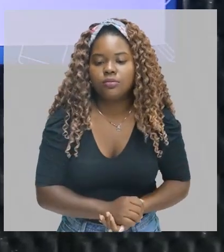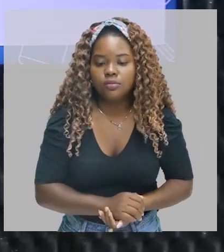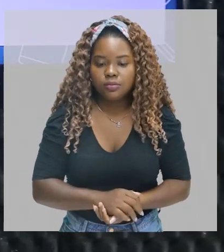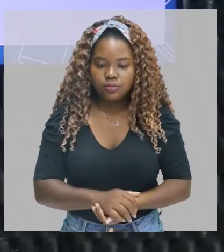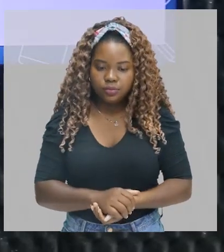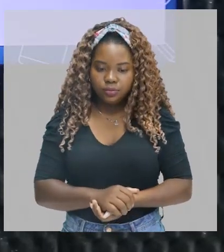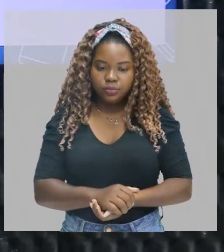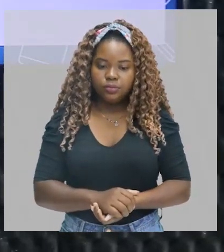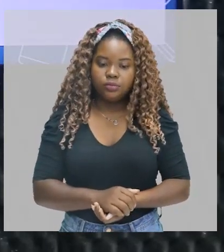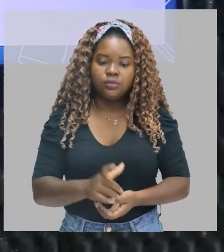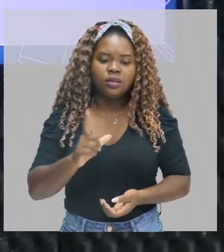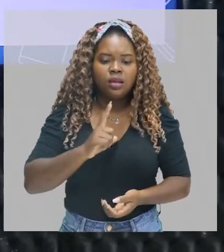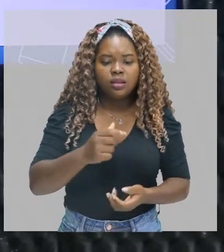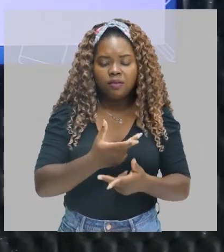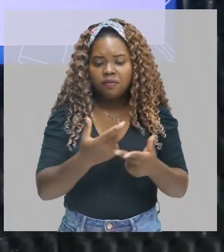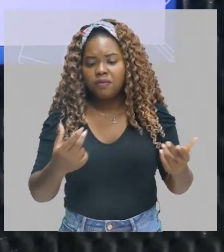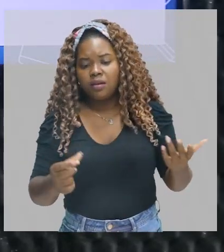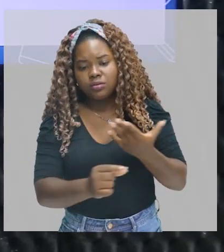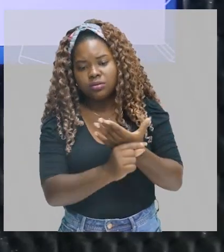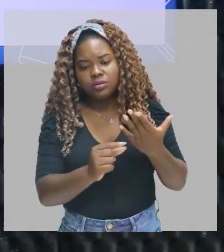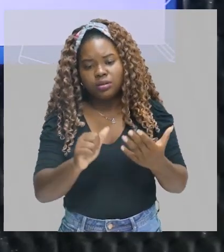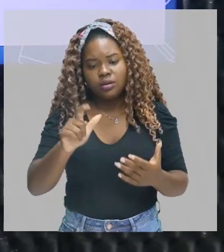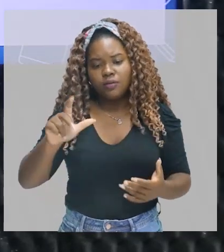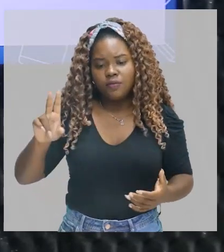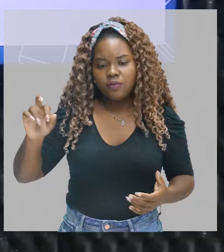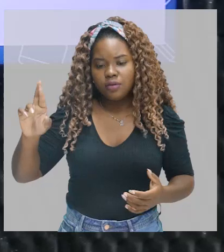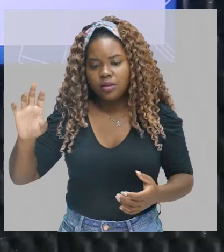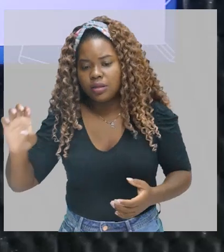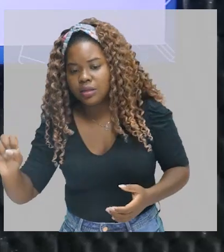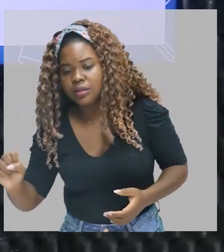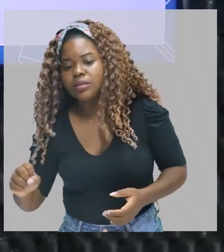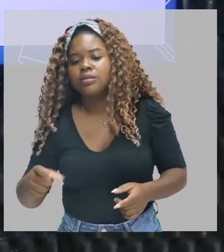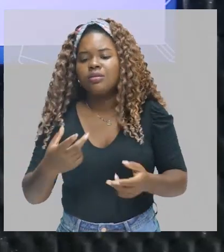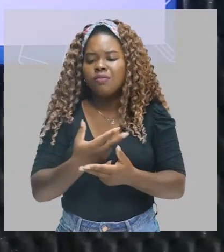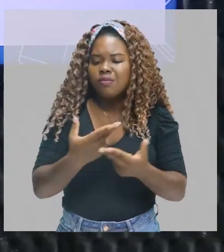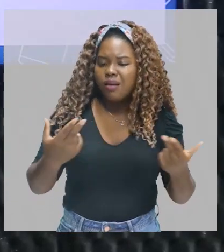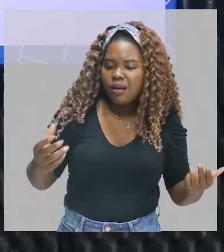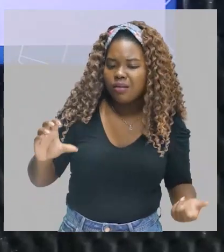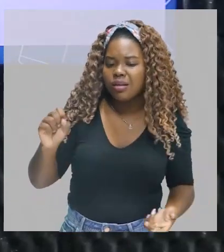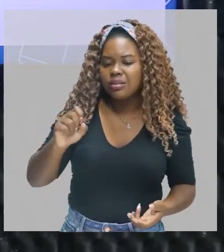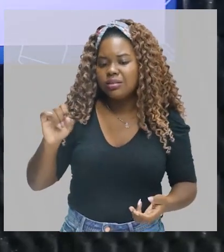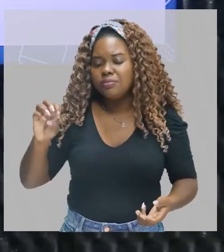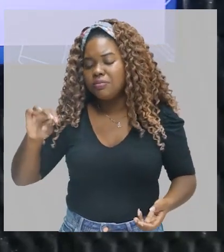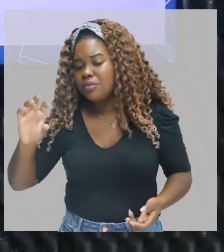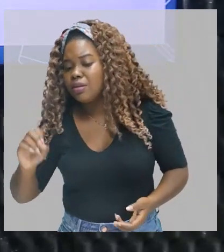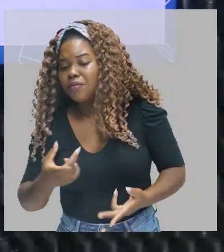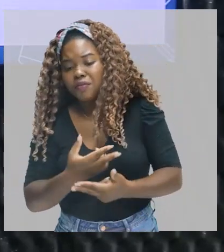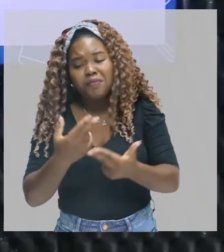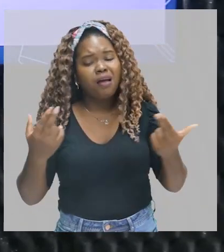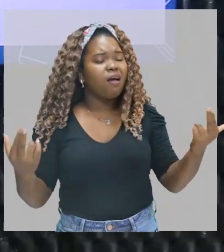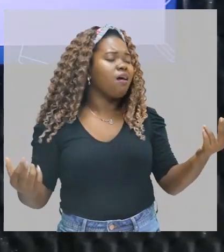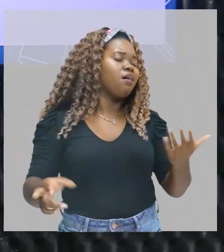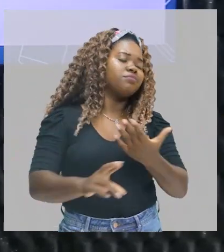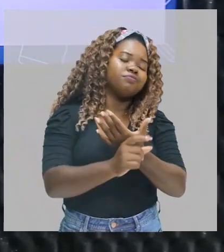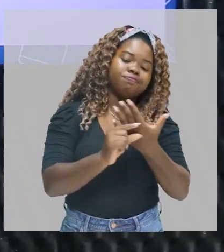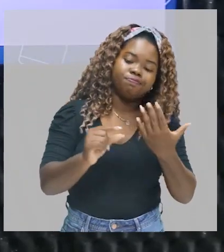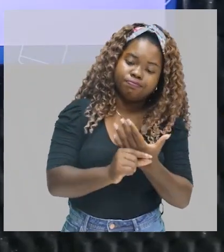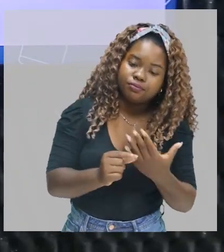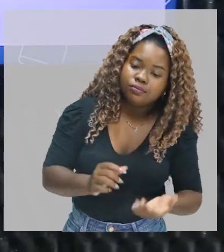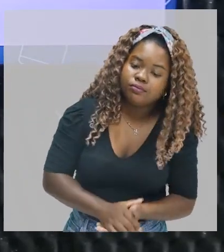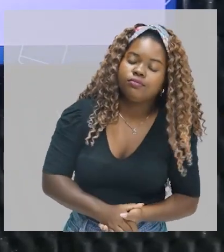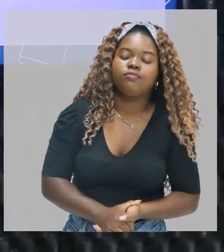aqui tem Álvaro de Azevedo, Casimiro de Abreu, Fagundes de Varela. Casimiro de Abreu, você já deve ter ouvido alguma coisa dele.